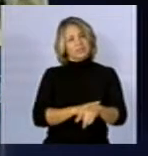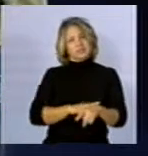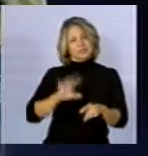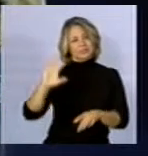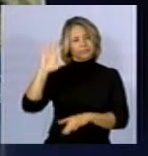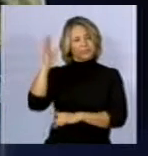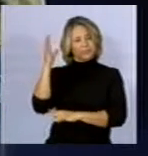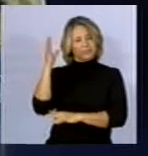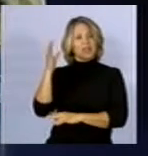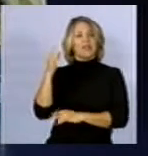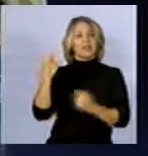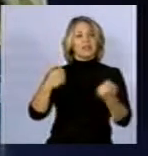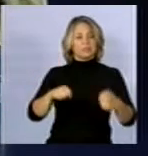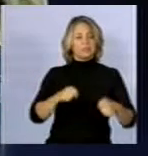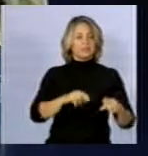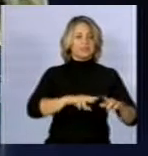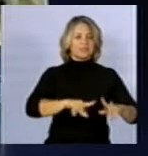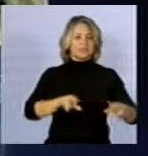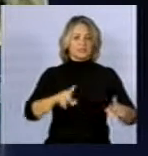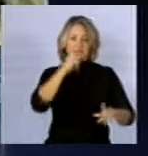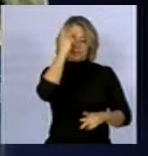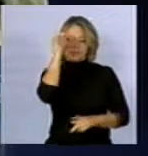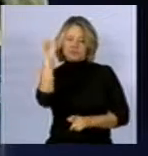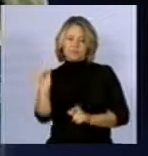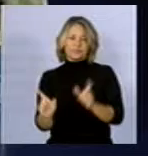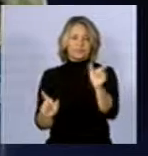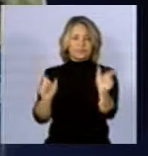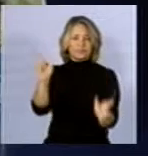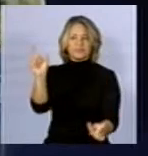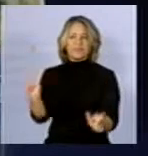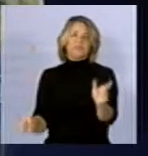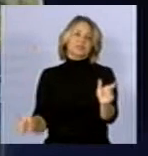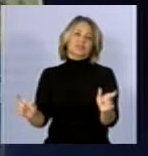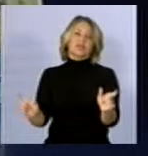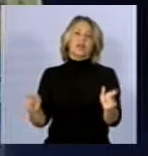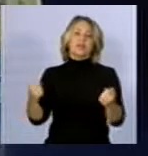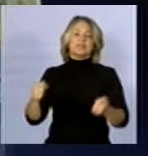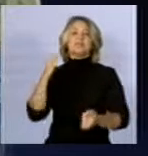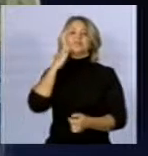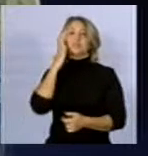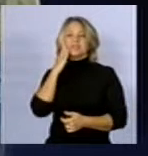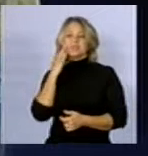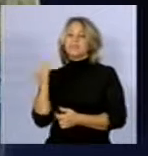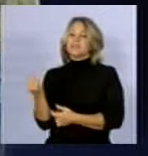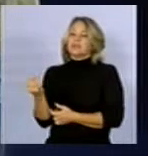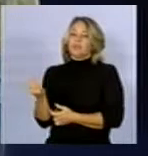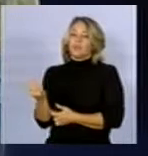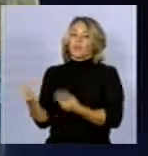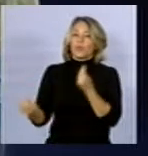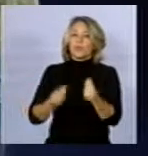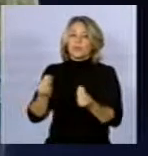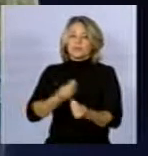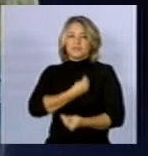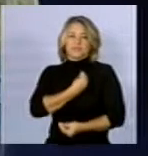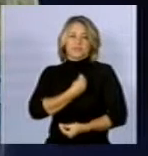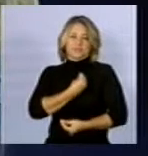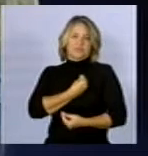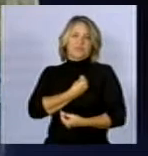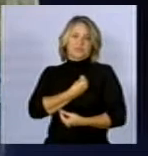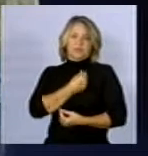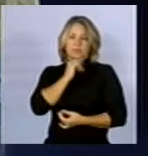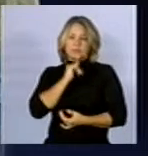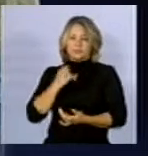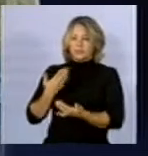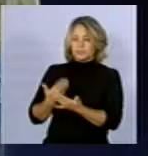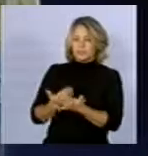que são pouco precisas em níveis individuais. E deve-se considerar a mobilidade das pessoas. Um estudo feito em uma cidade,